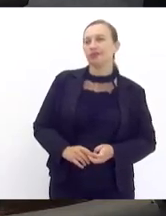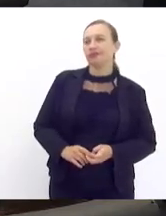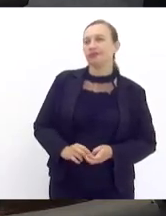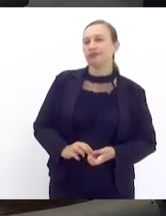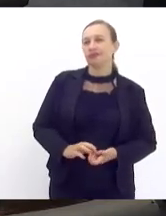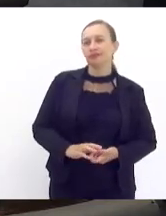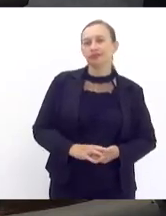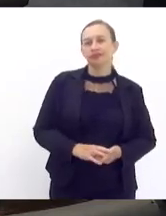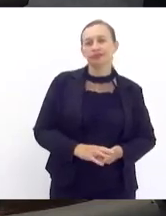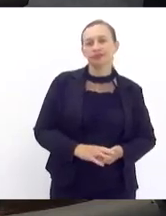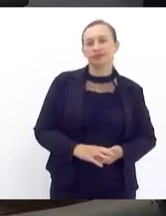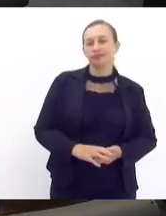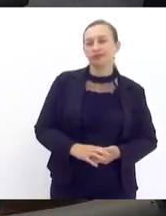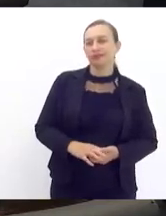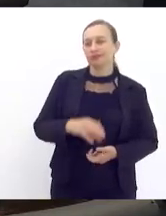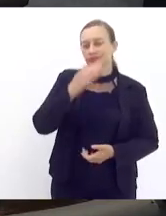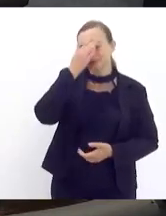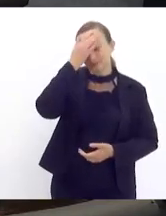não